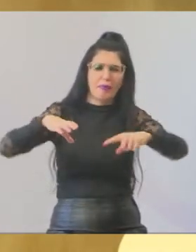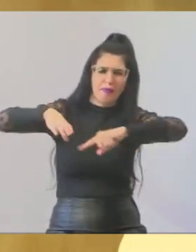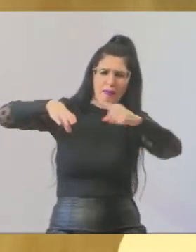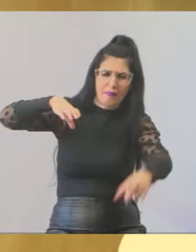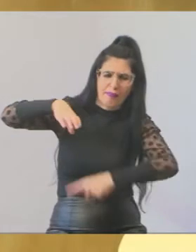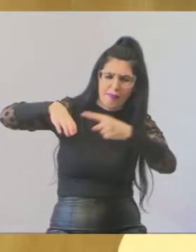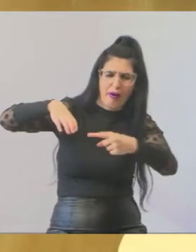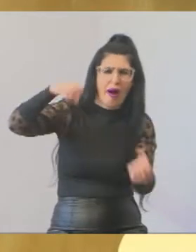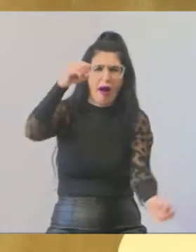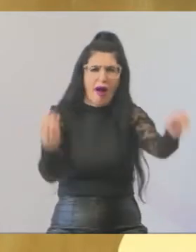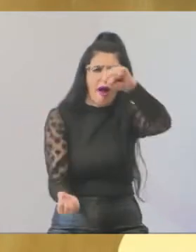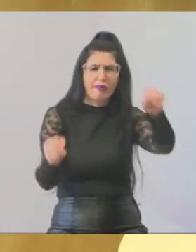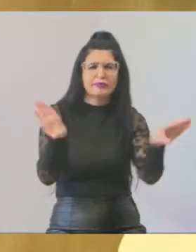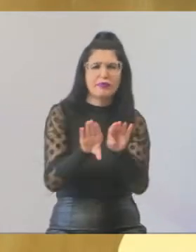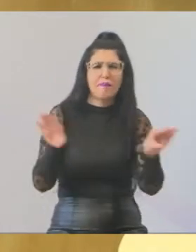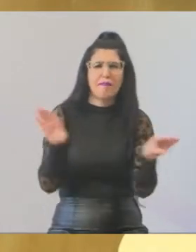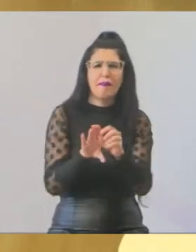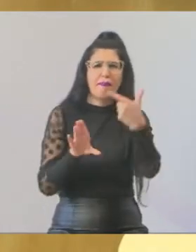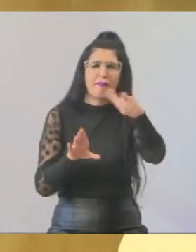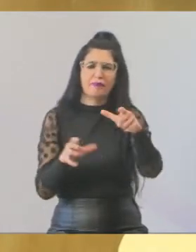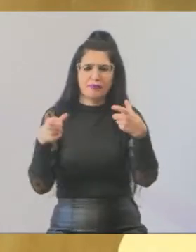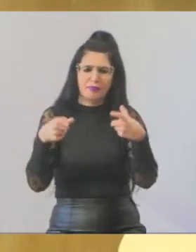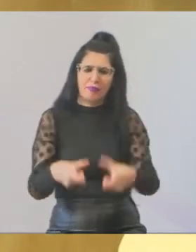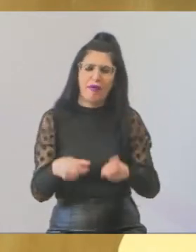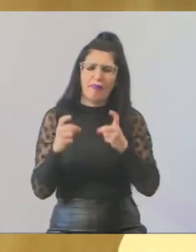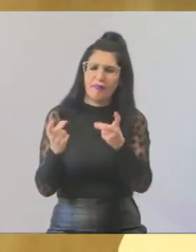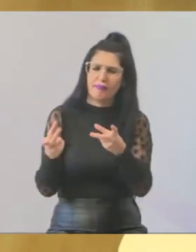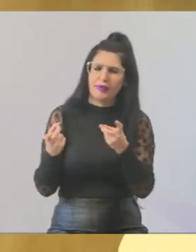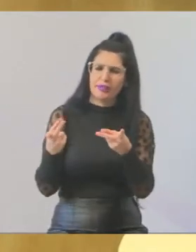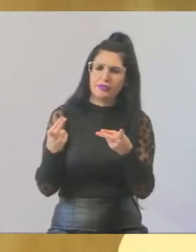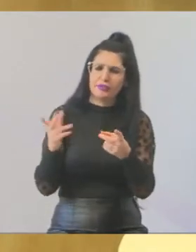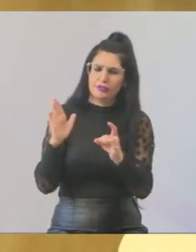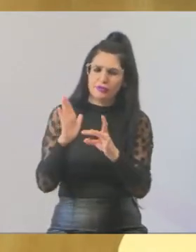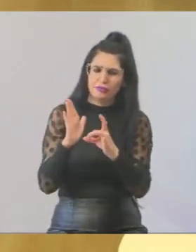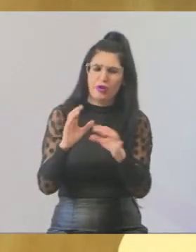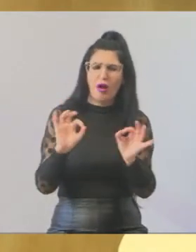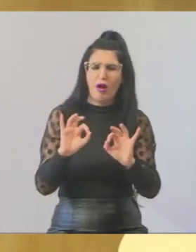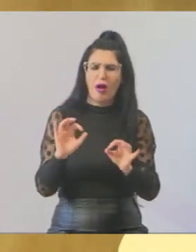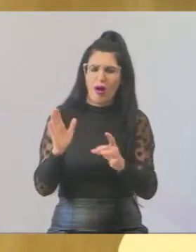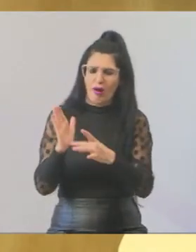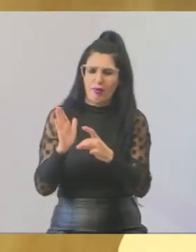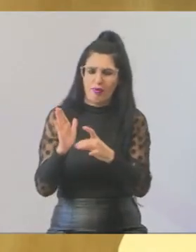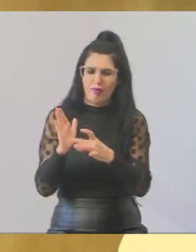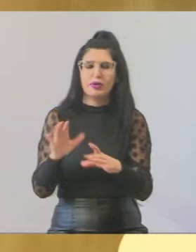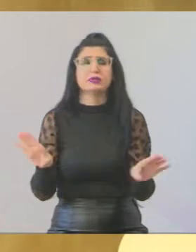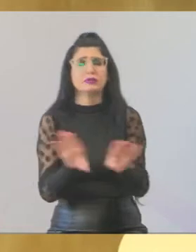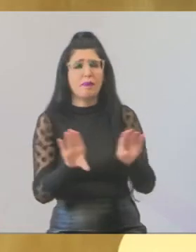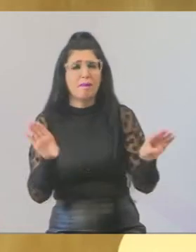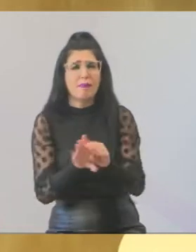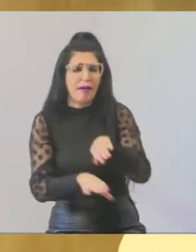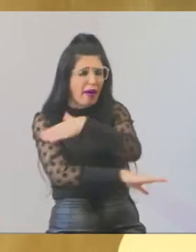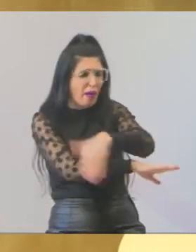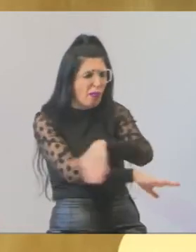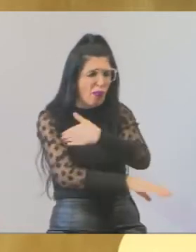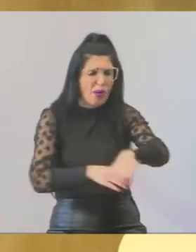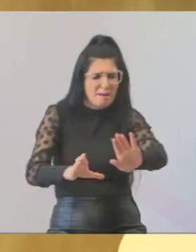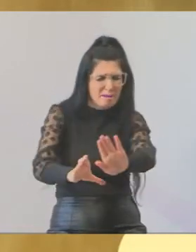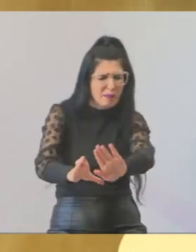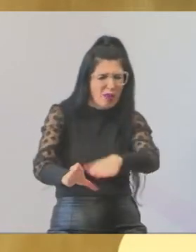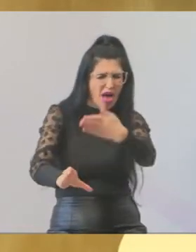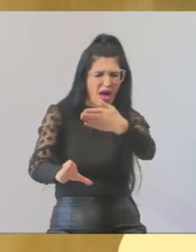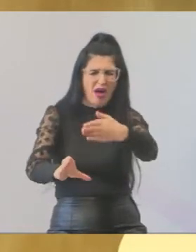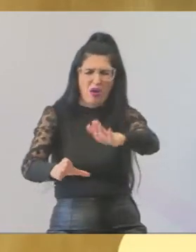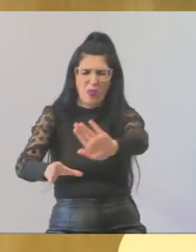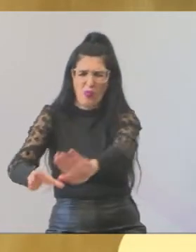vidraçaria, o próprio ponto de ônibus tem um buraco enorme. Então quero aqui, está avisando vocês que fazem sua